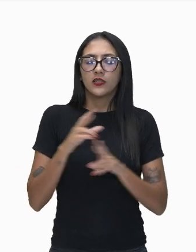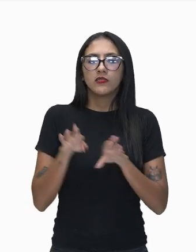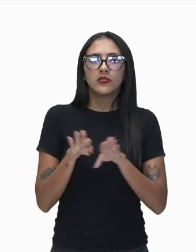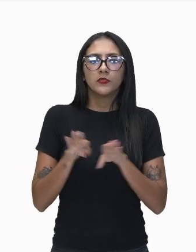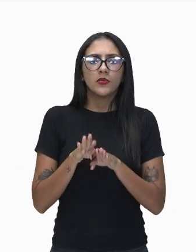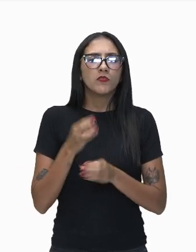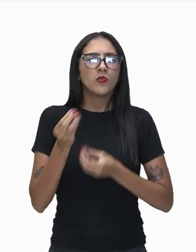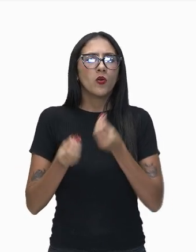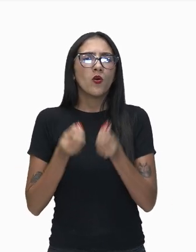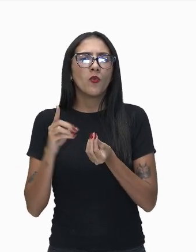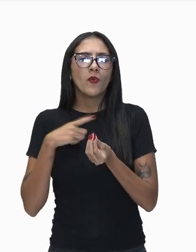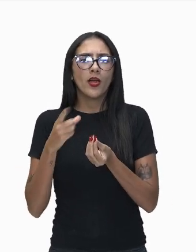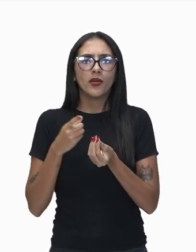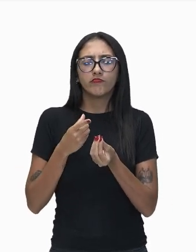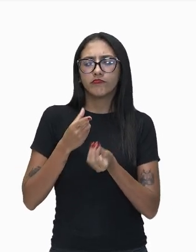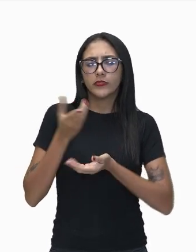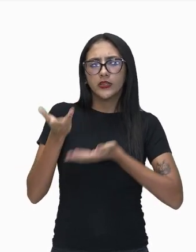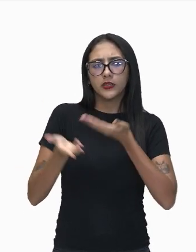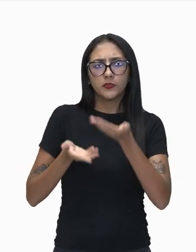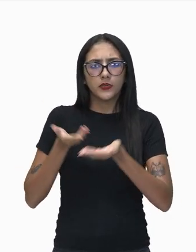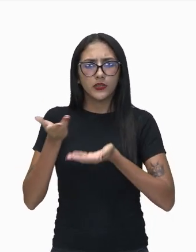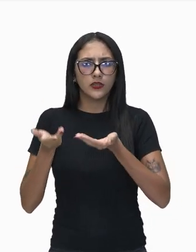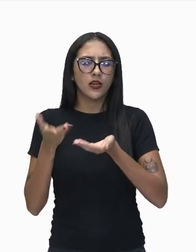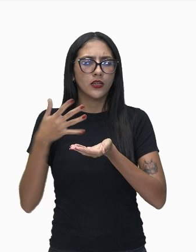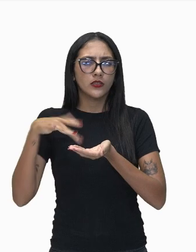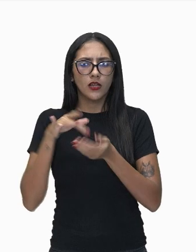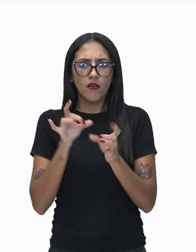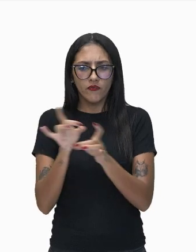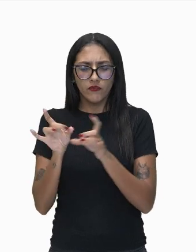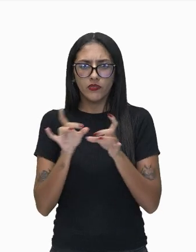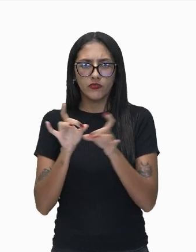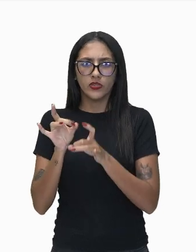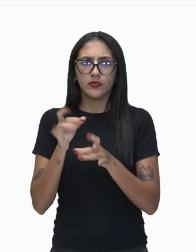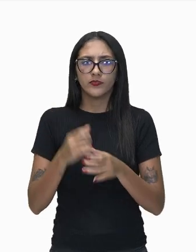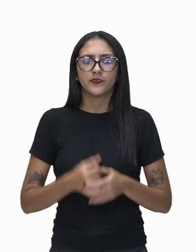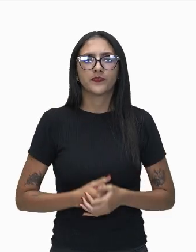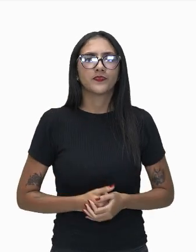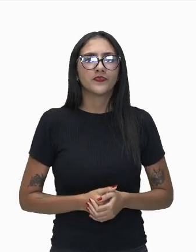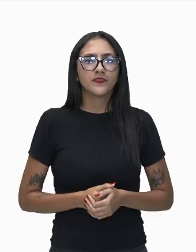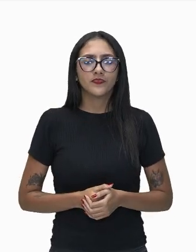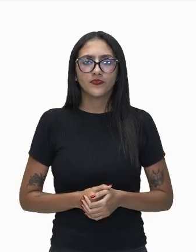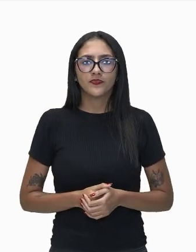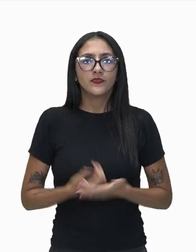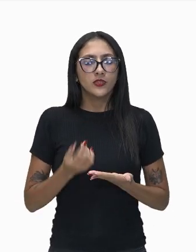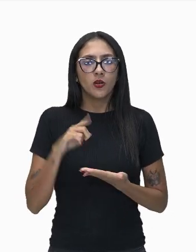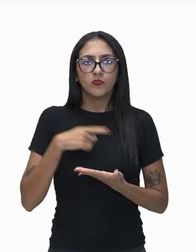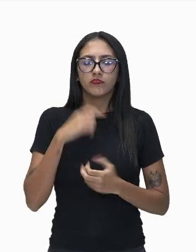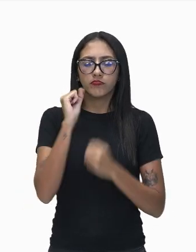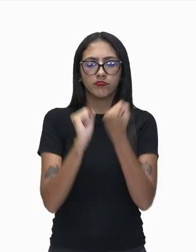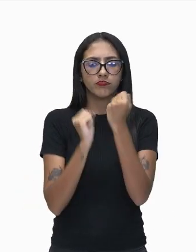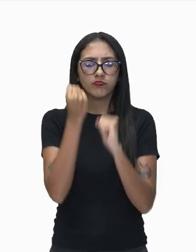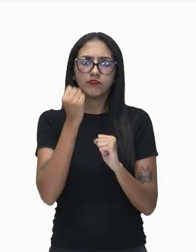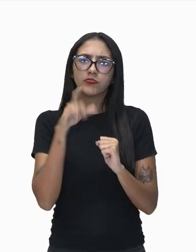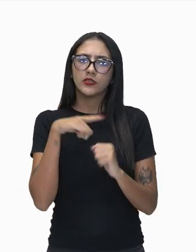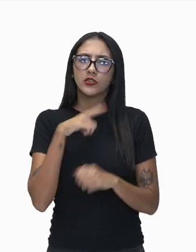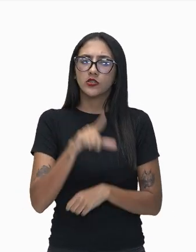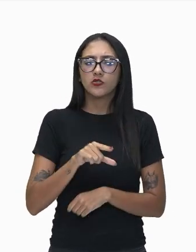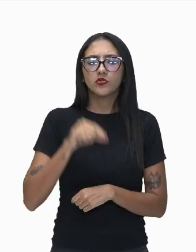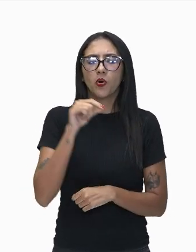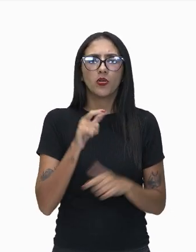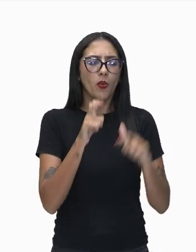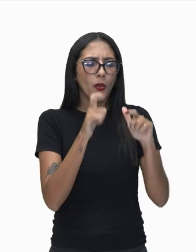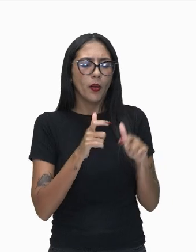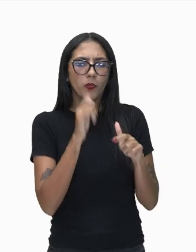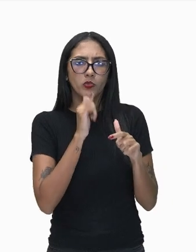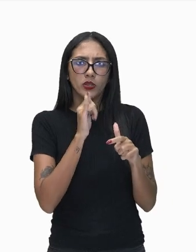acessibilidade ao mercado. Então, as indústrias preferem se instalar em localizações